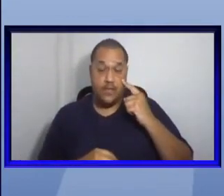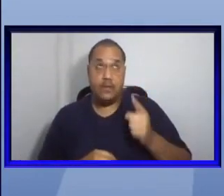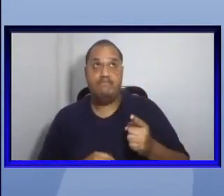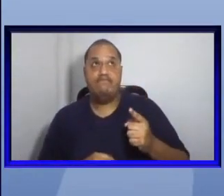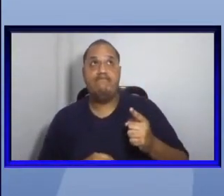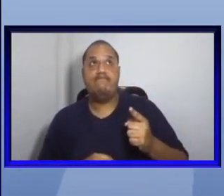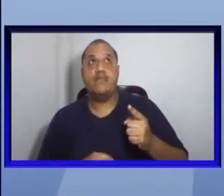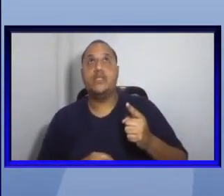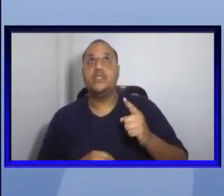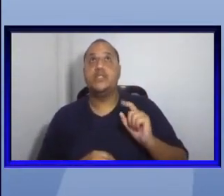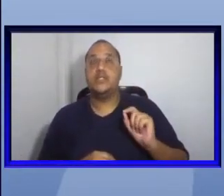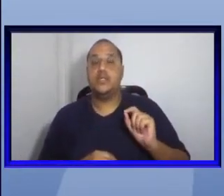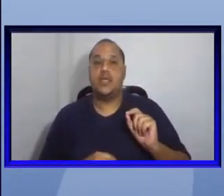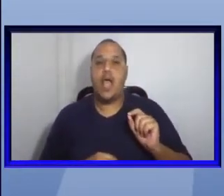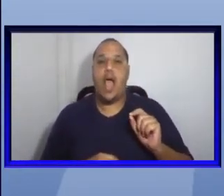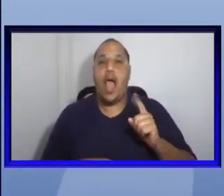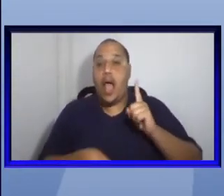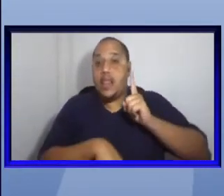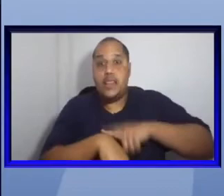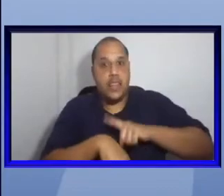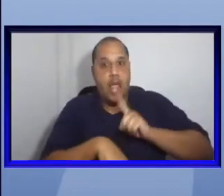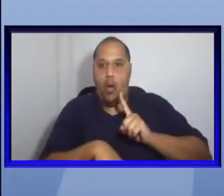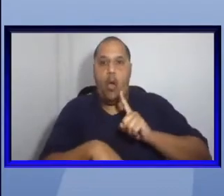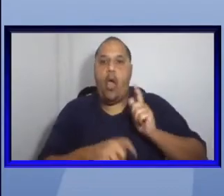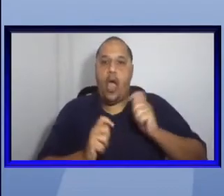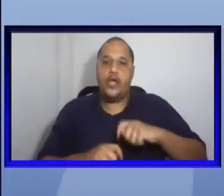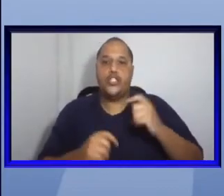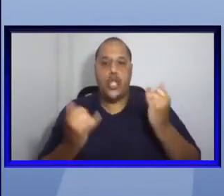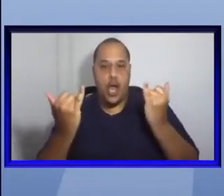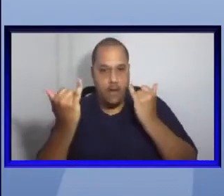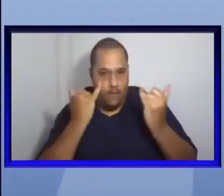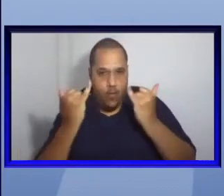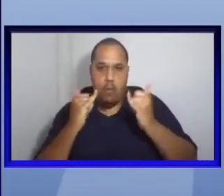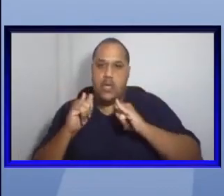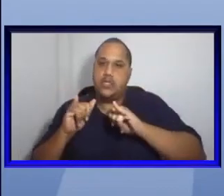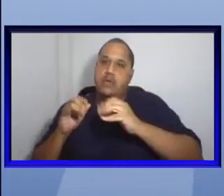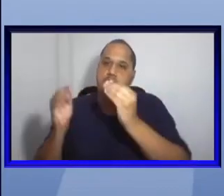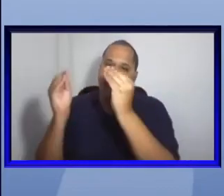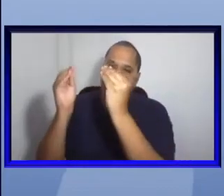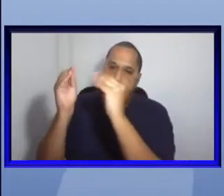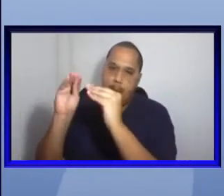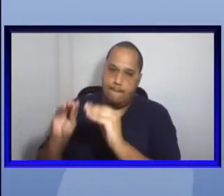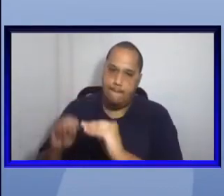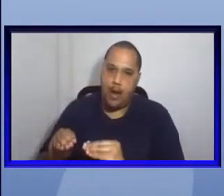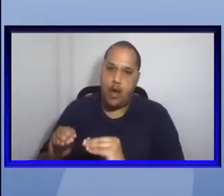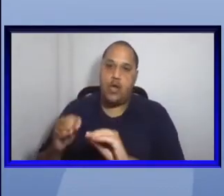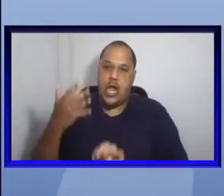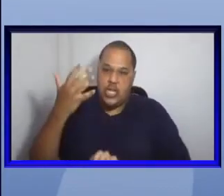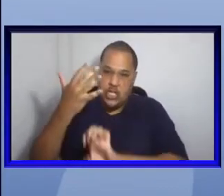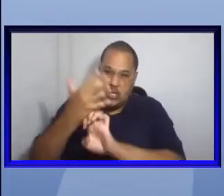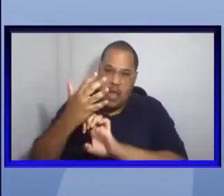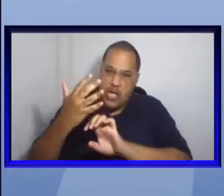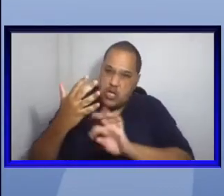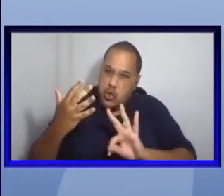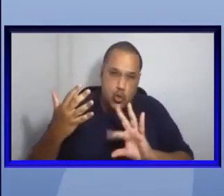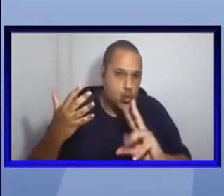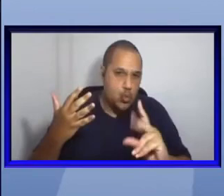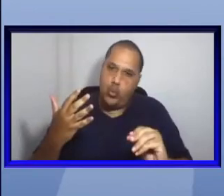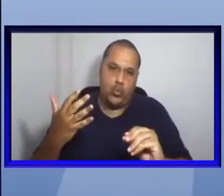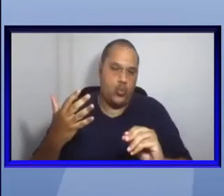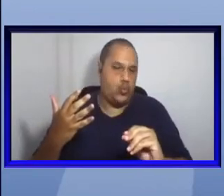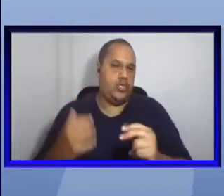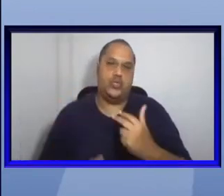imediatamente colocar informações sobre todas as espécies então neste primeiro momento